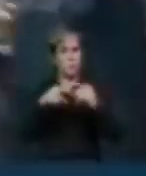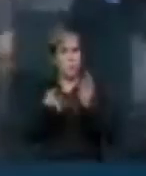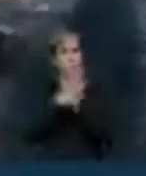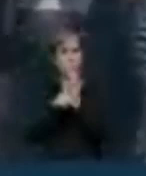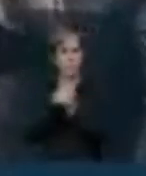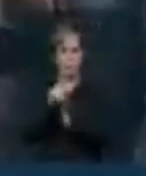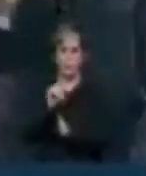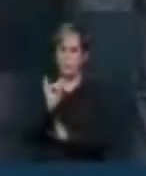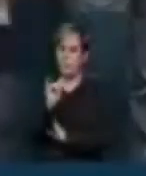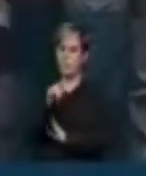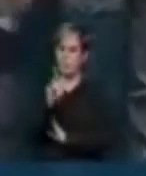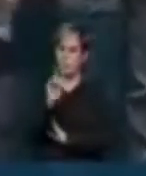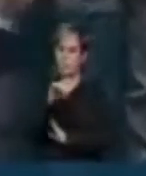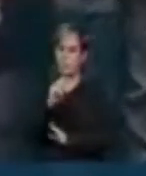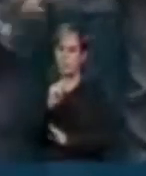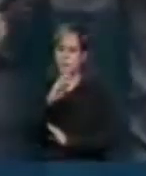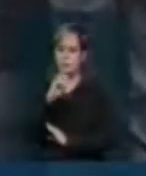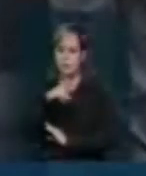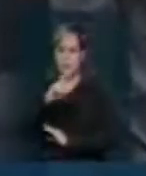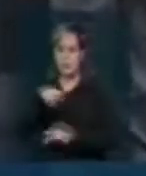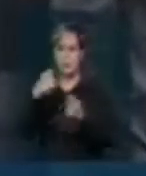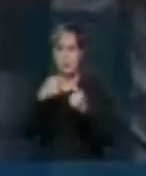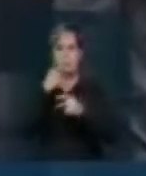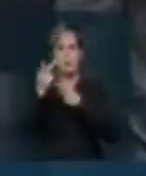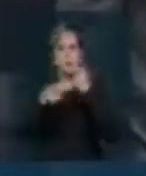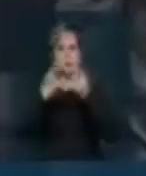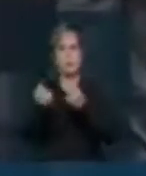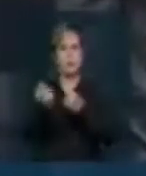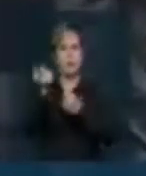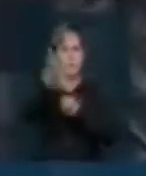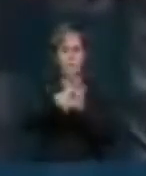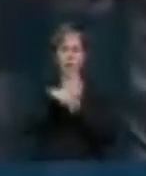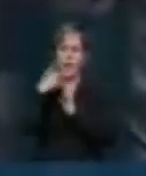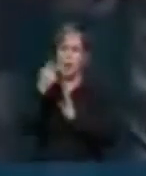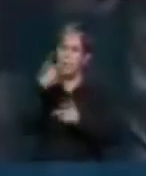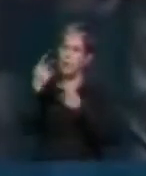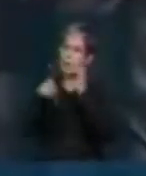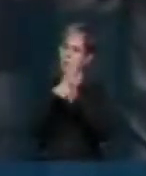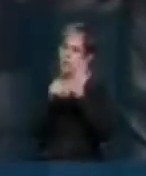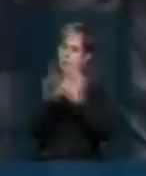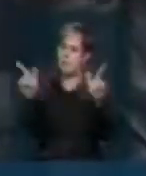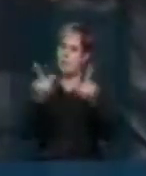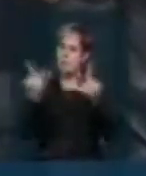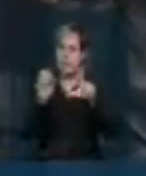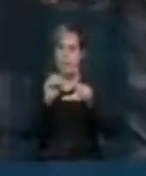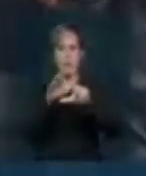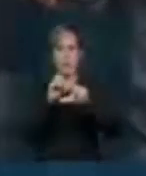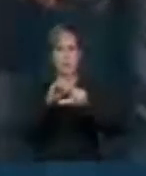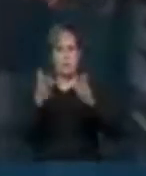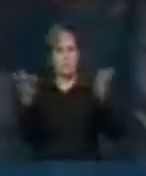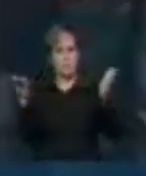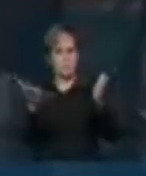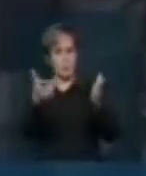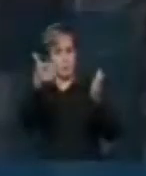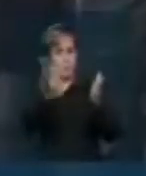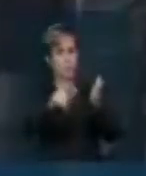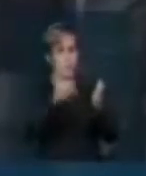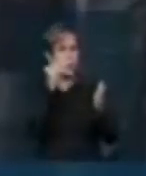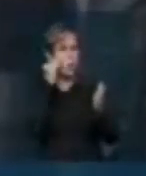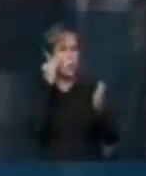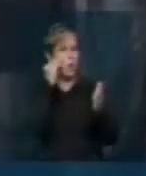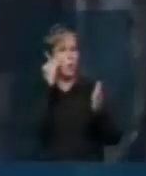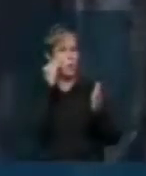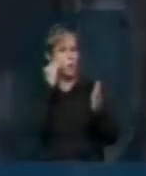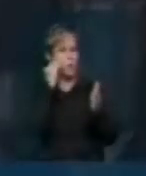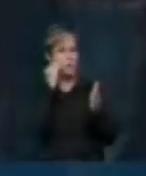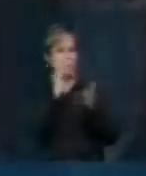teve que retificar suas declarações em seguida na Rede Globo. Desta vez, a tentativa de blindar o